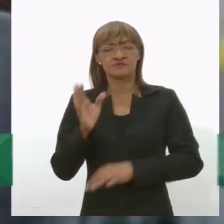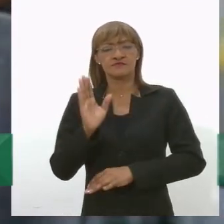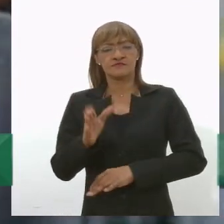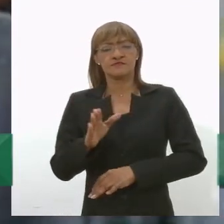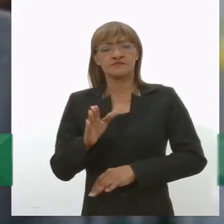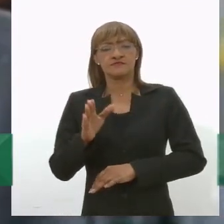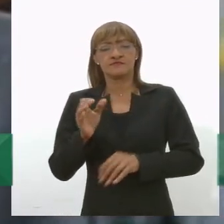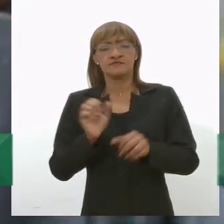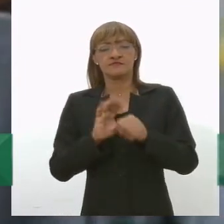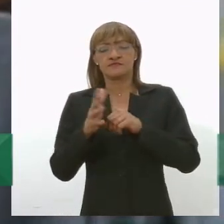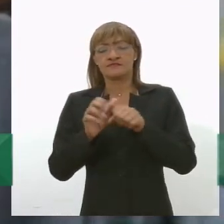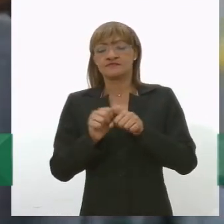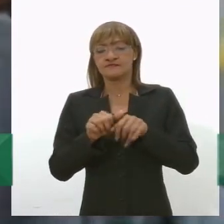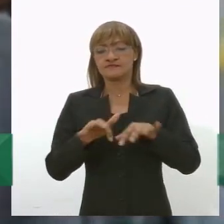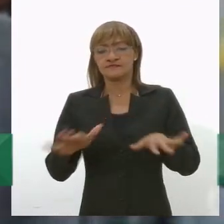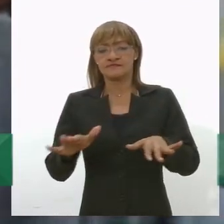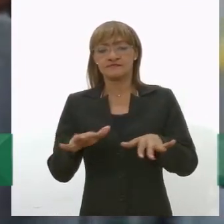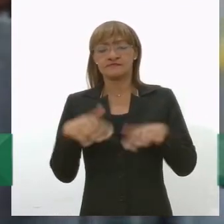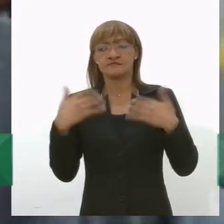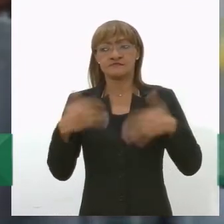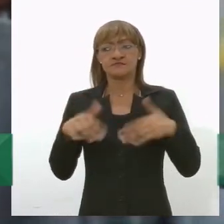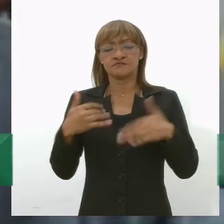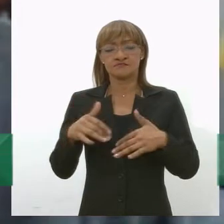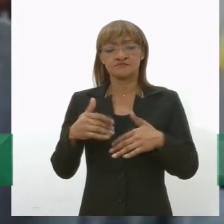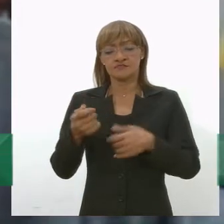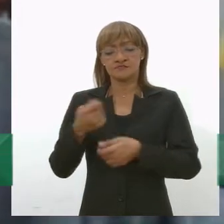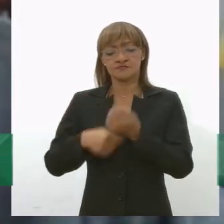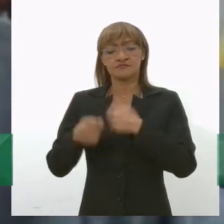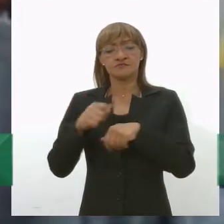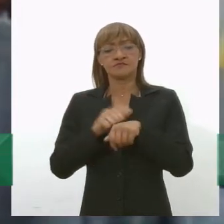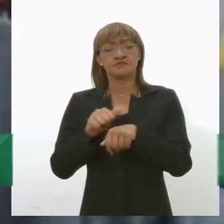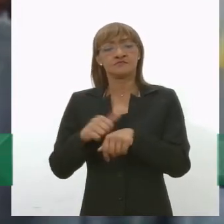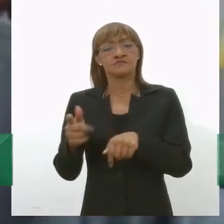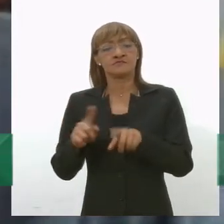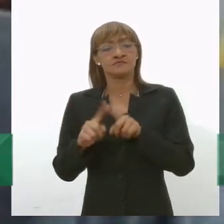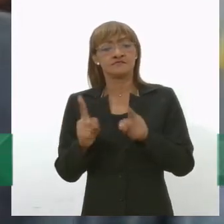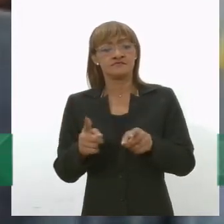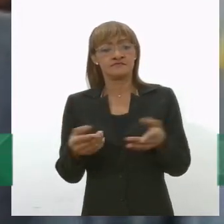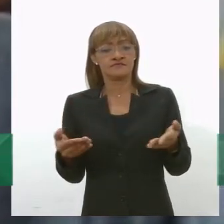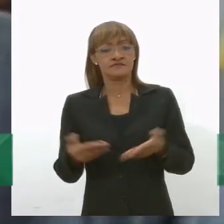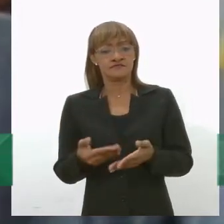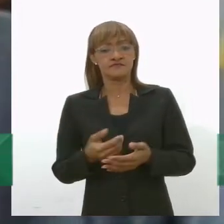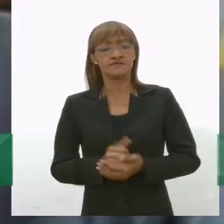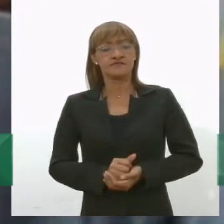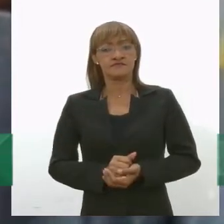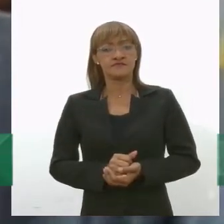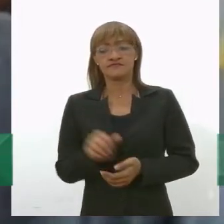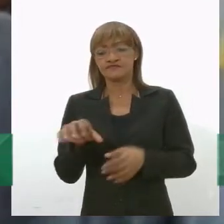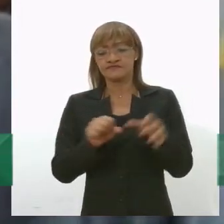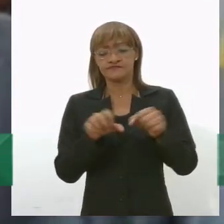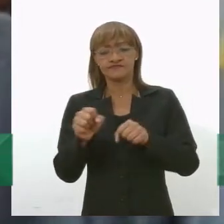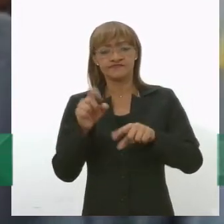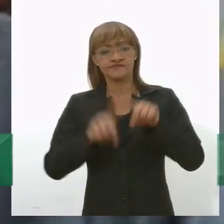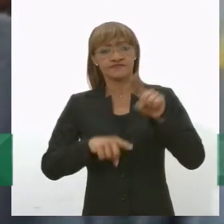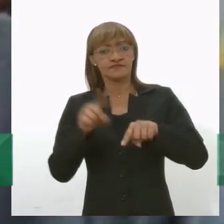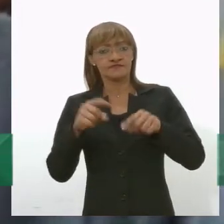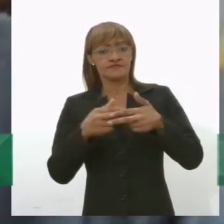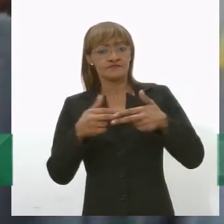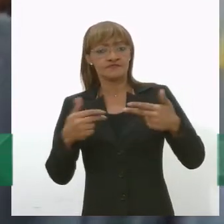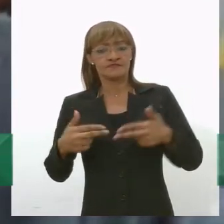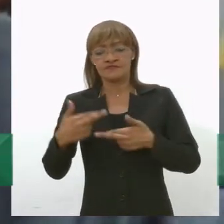econômica que a gente está passando, tem se dedicado a recolher esses materiais, que é um trabalho bastante nobre, porém não